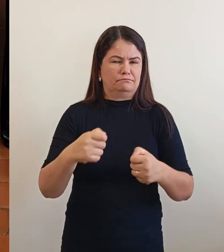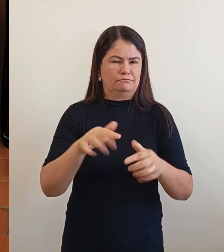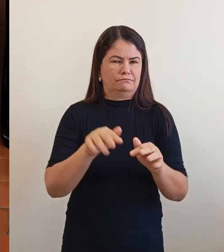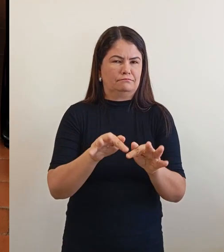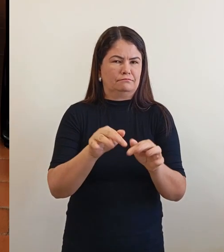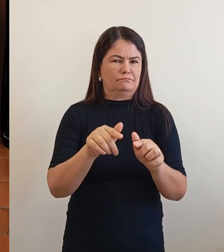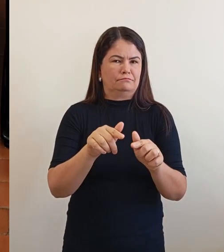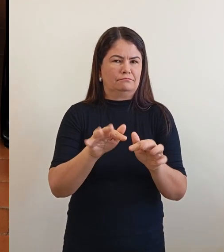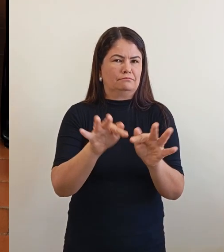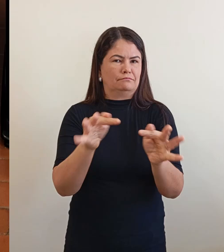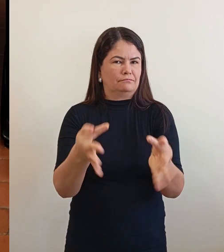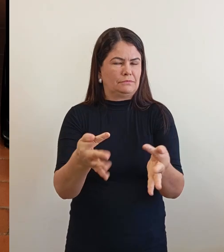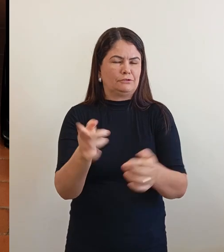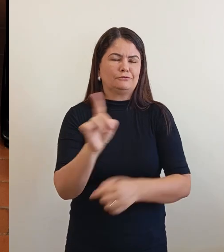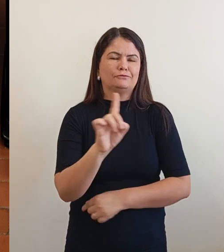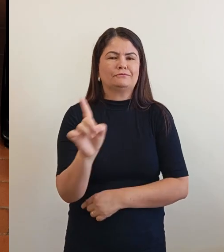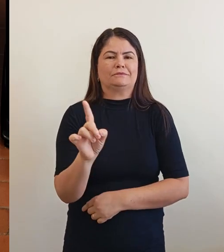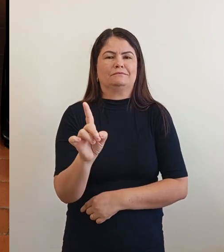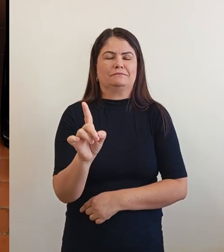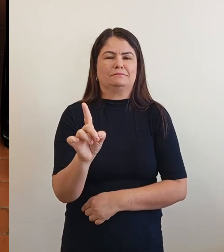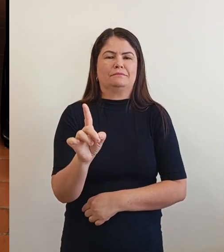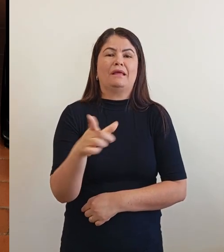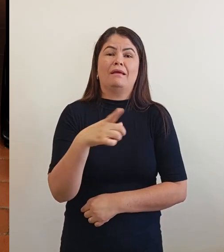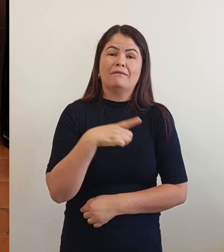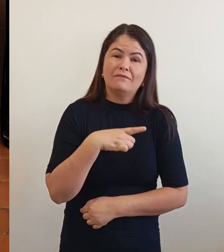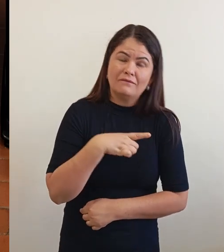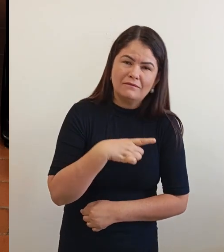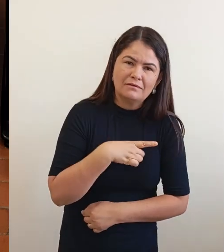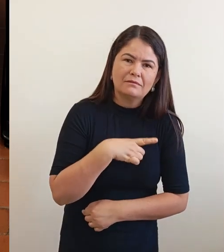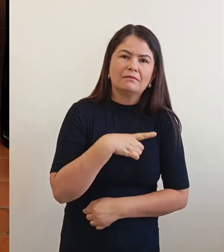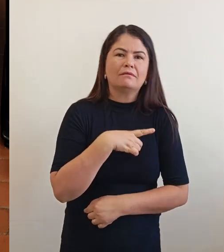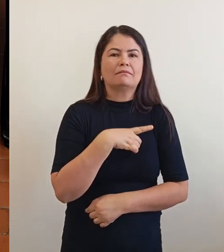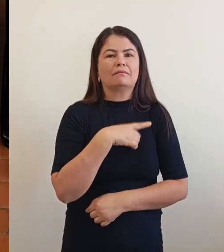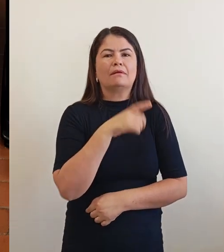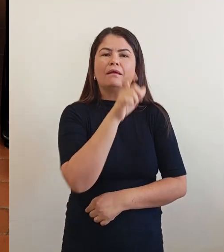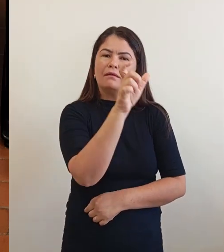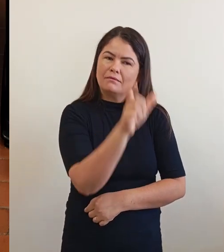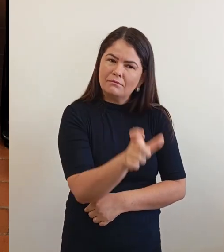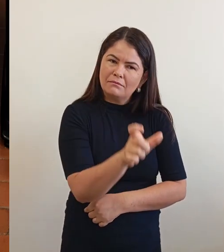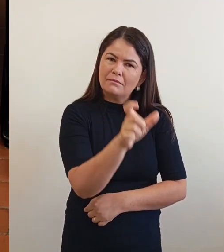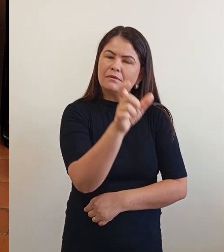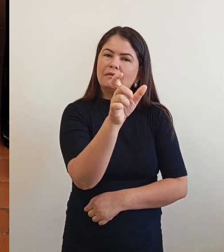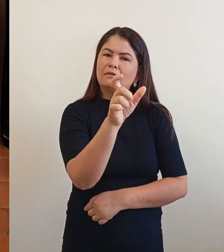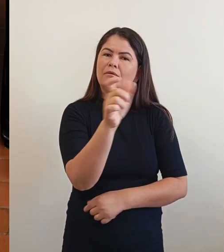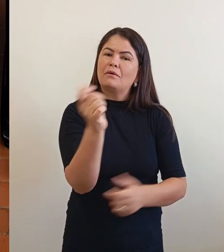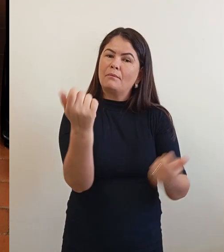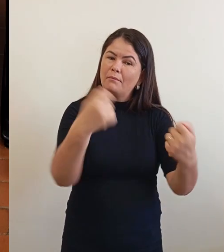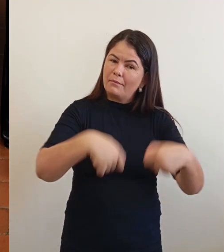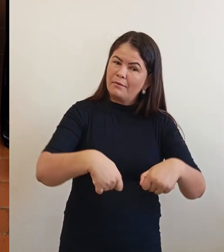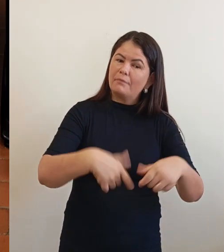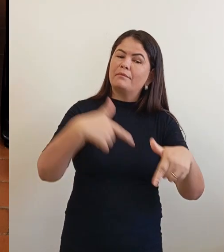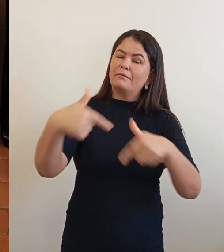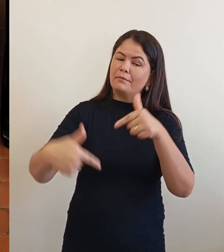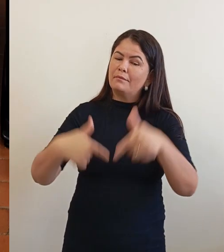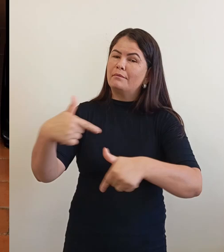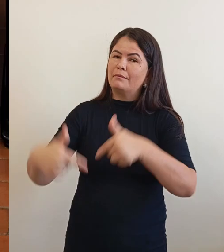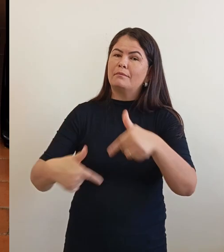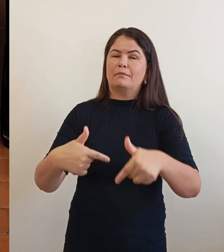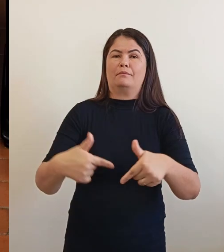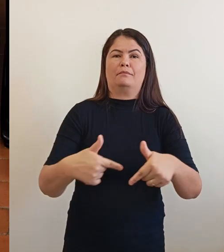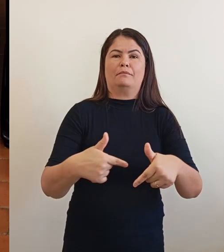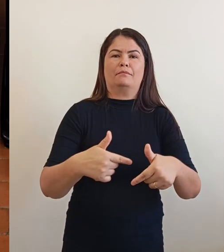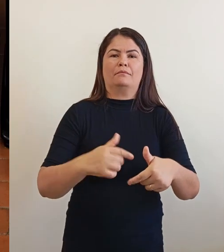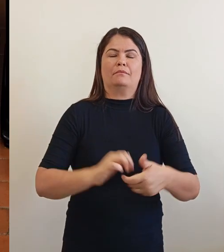também que não é. Mas a gente vai ter as pessoas capacitadas para poder estar trabalhando isso aí, né?